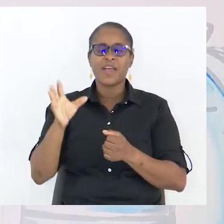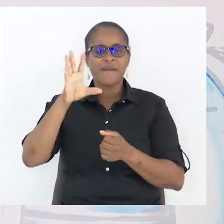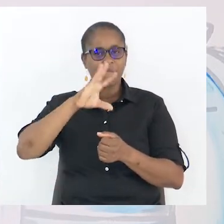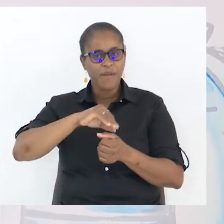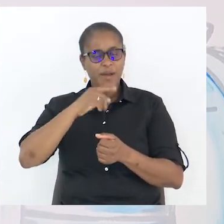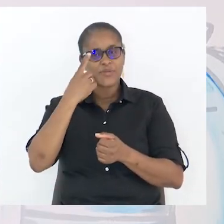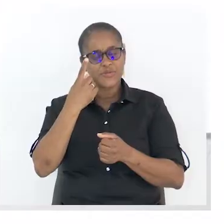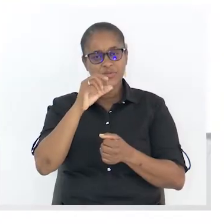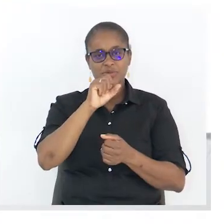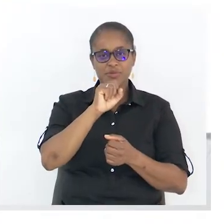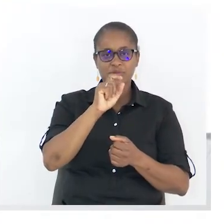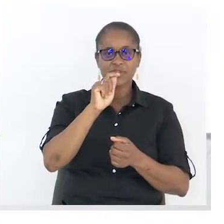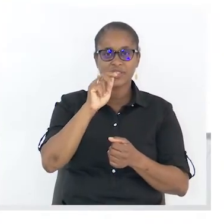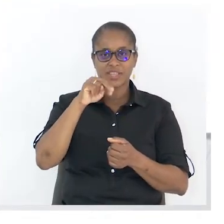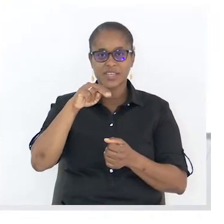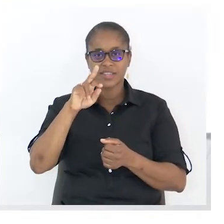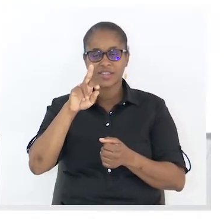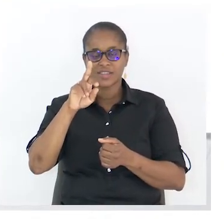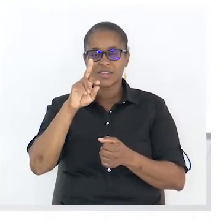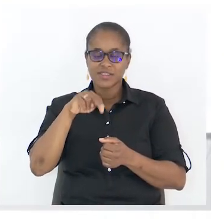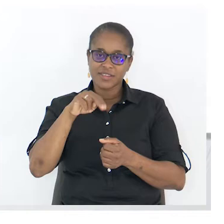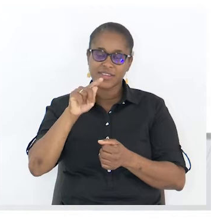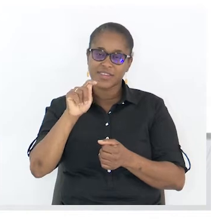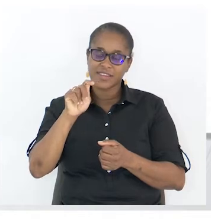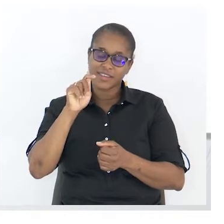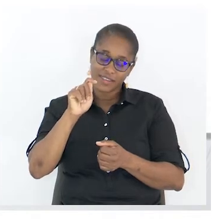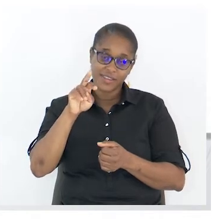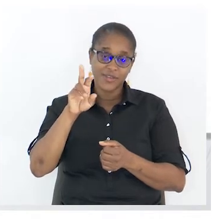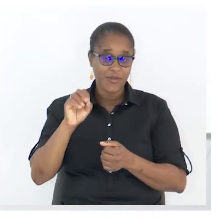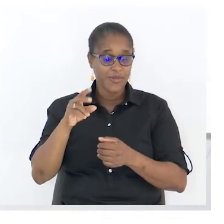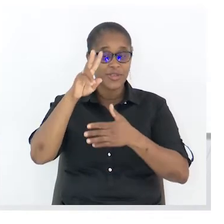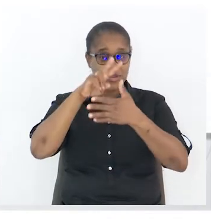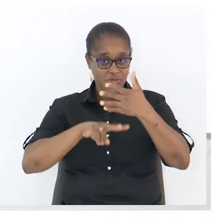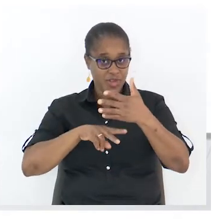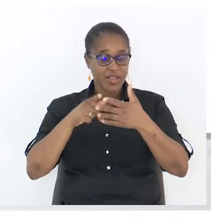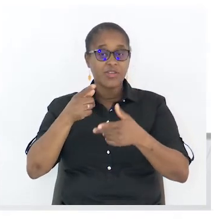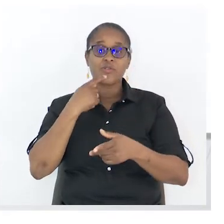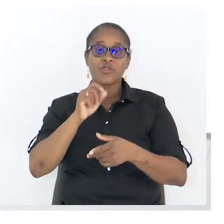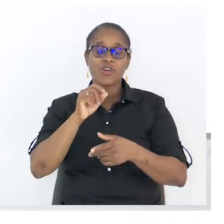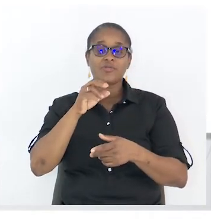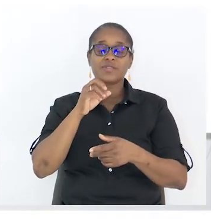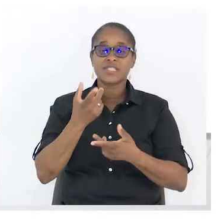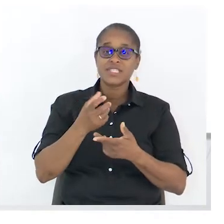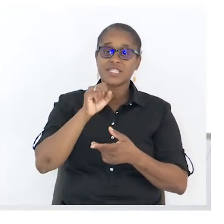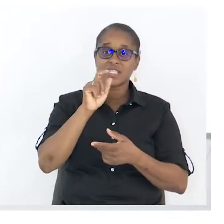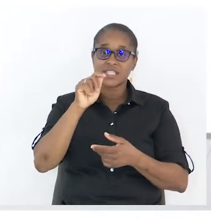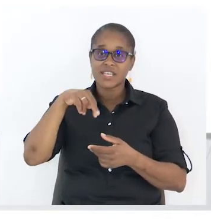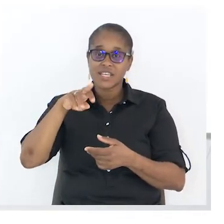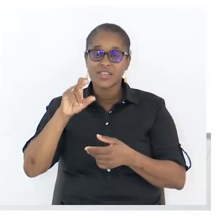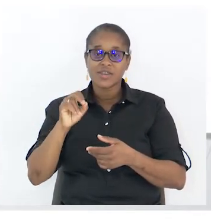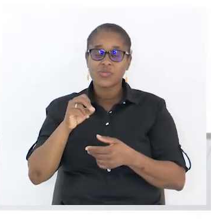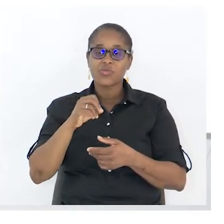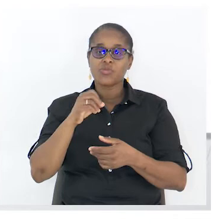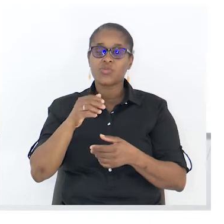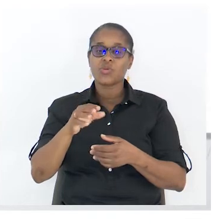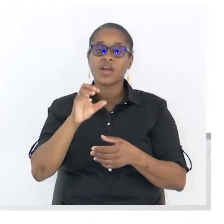um género textual. Aquilo que nós chamamos de género argumentativo. O próprio nome diz